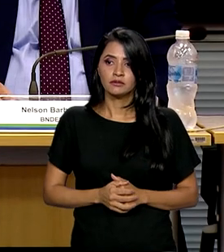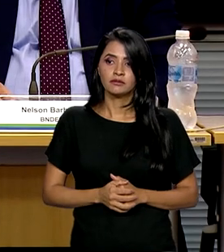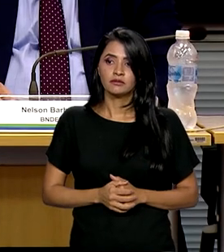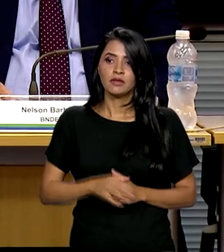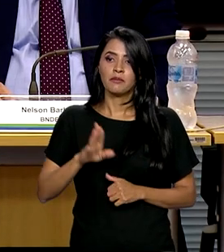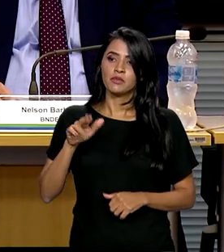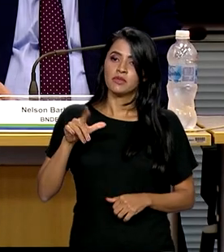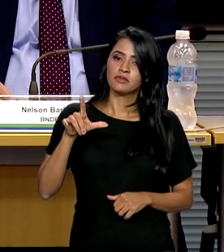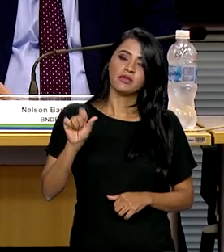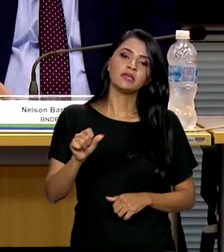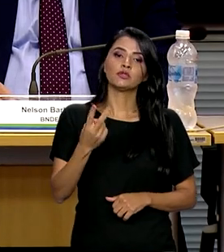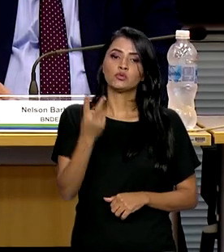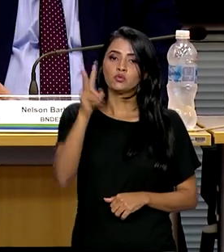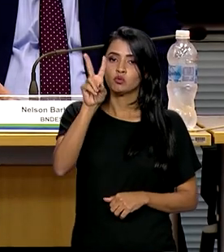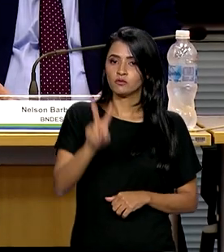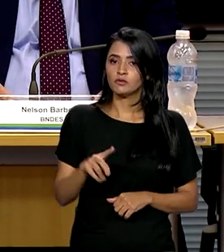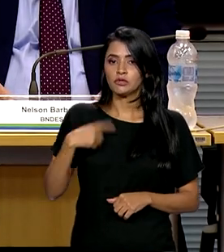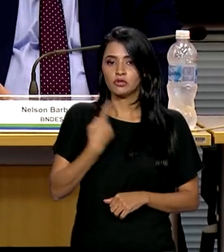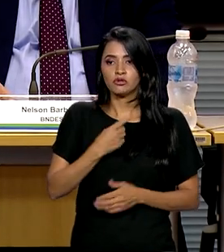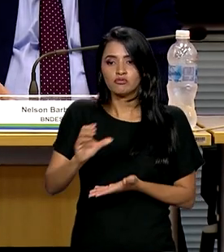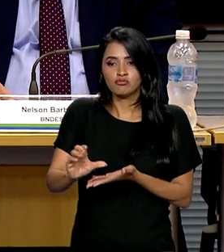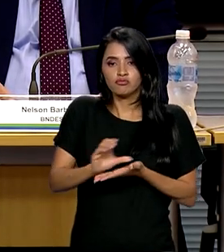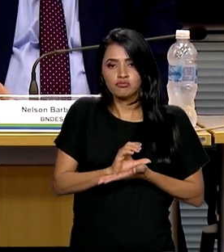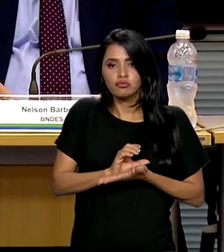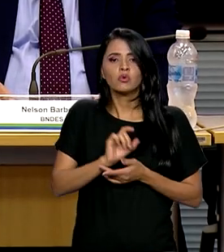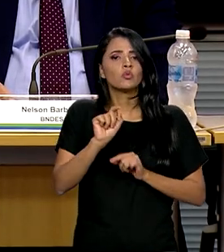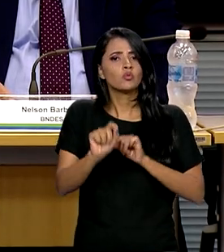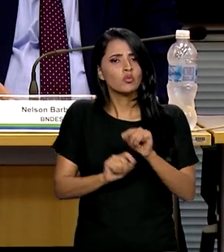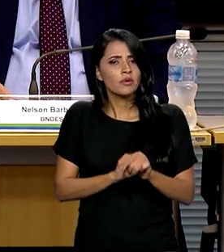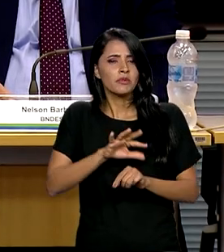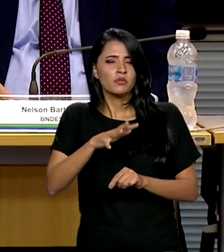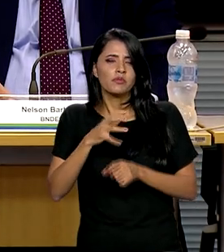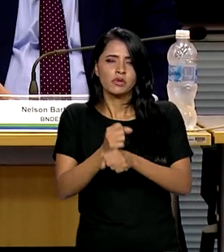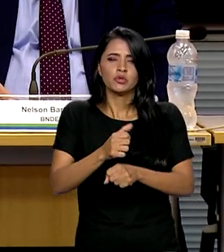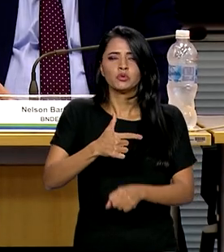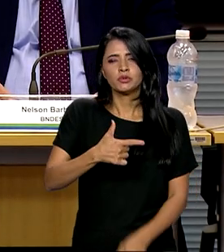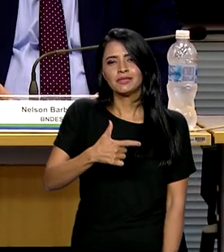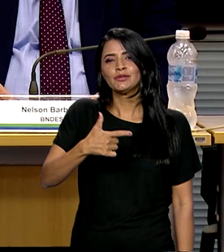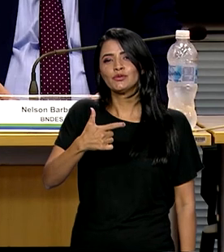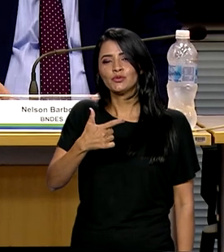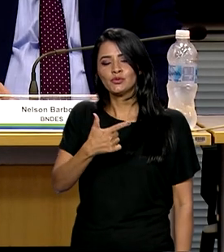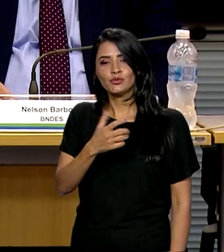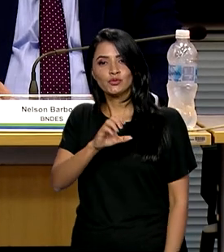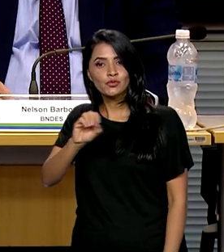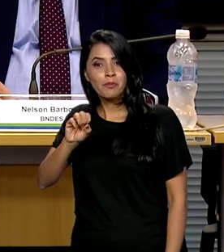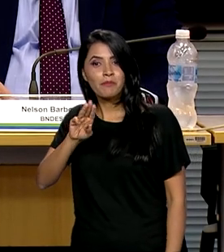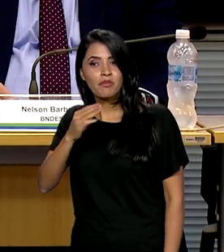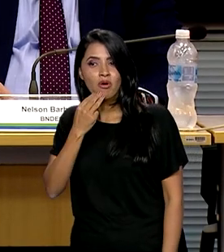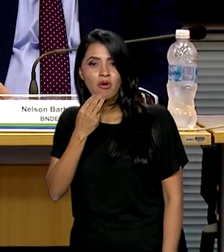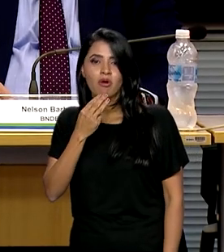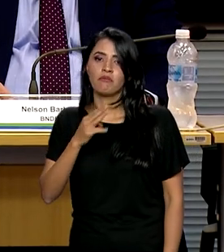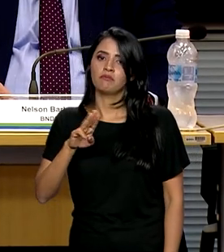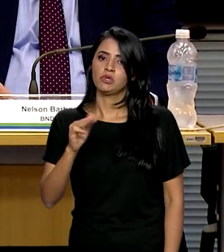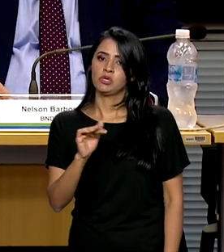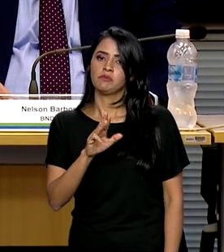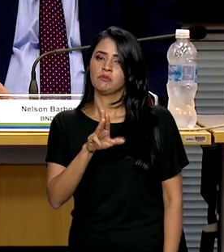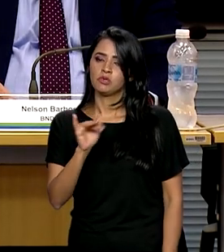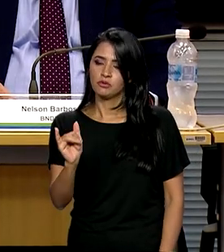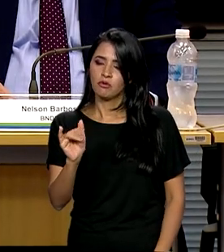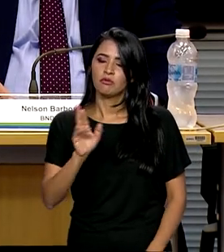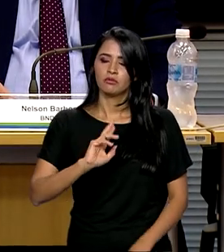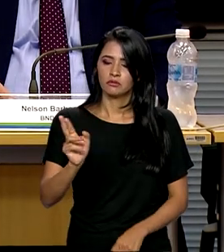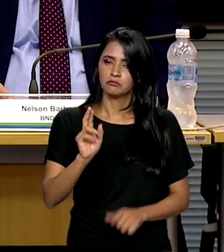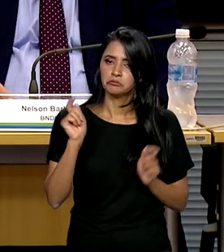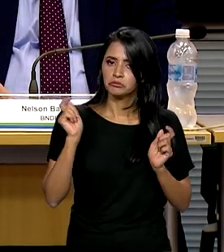duas vezes o que nós recebemos, ou seja, algo em torno de R$ 200 bilhões. Nós poderíamos aportar de financiamento